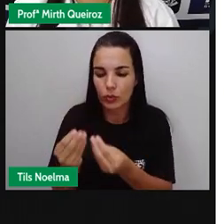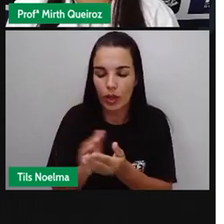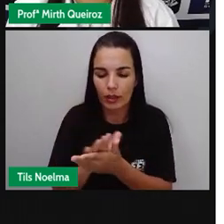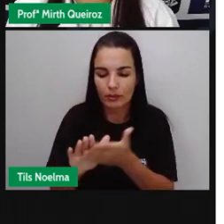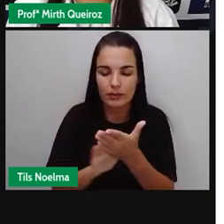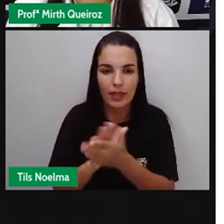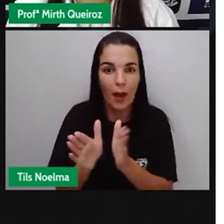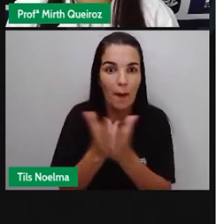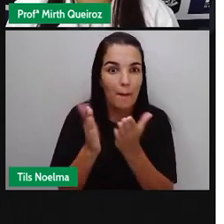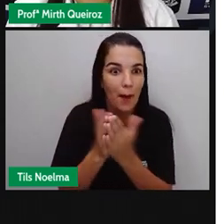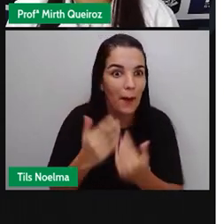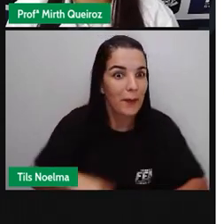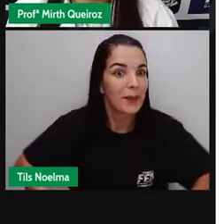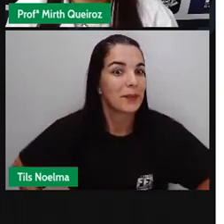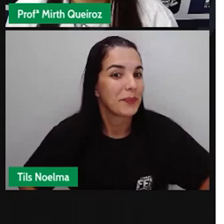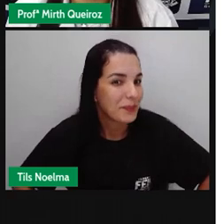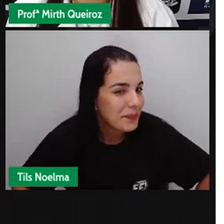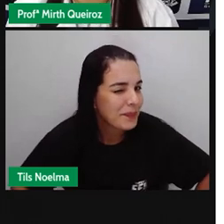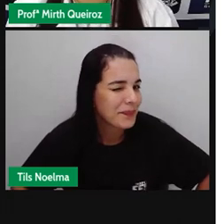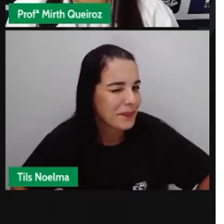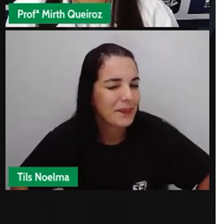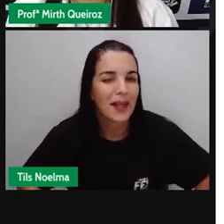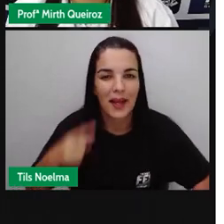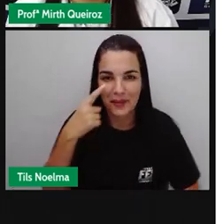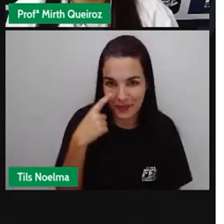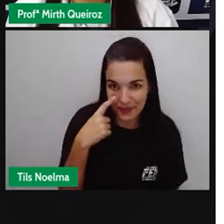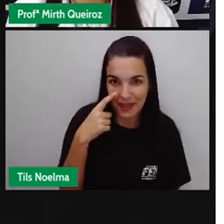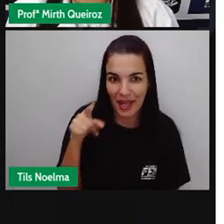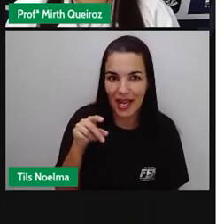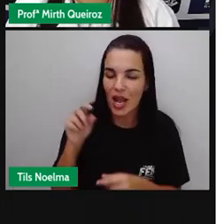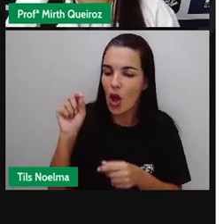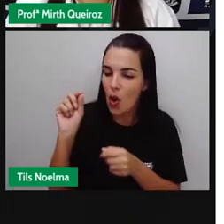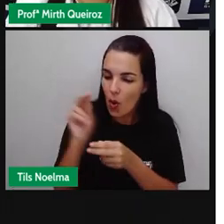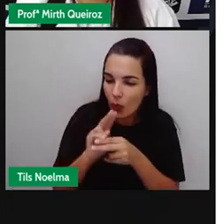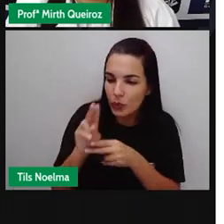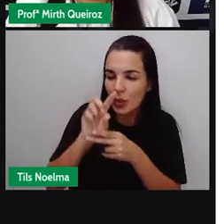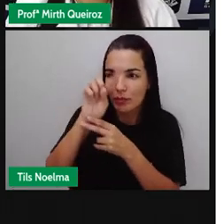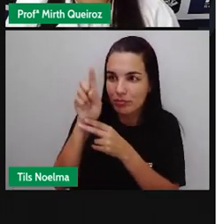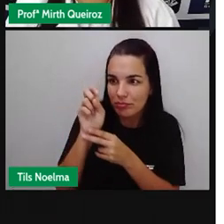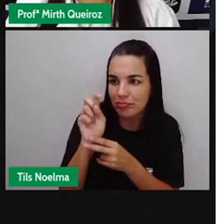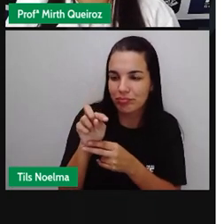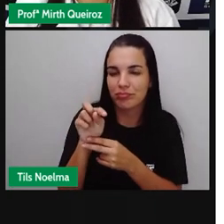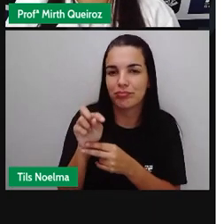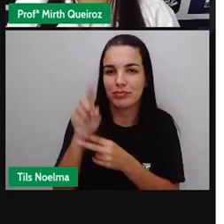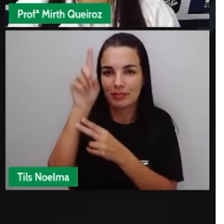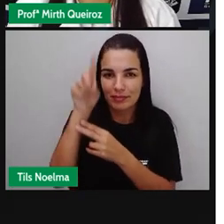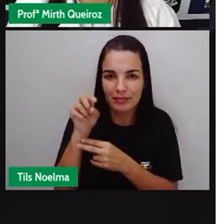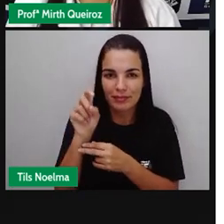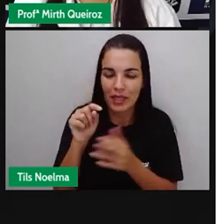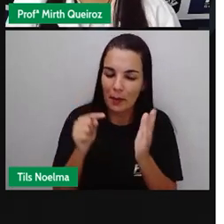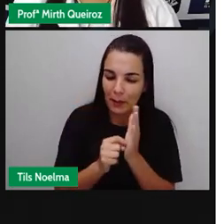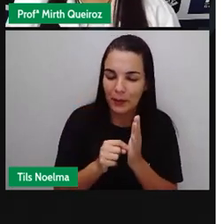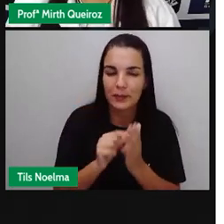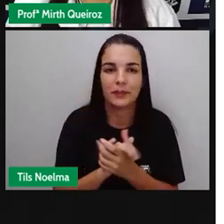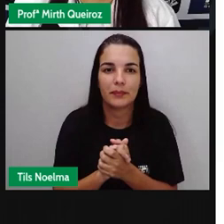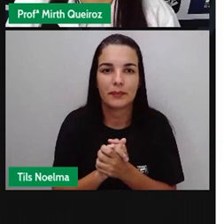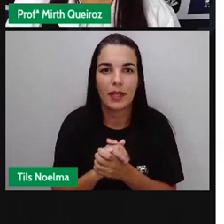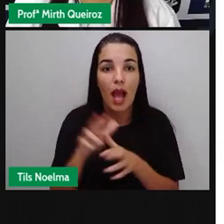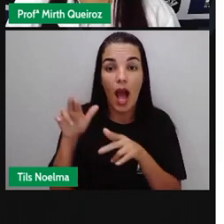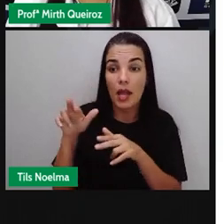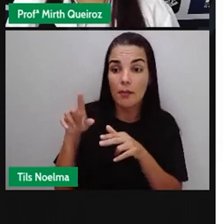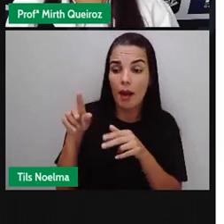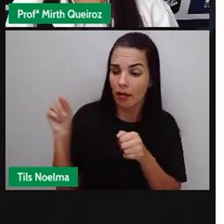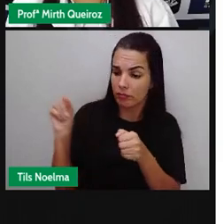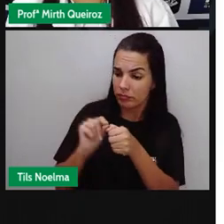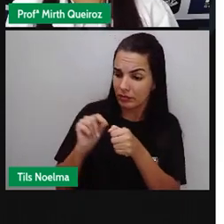Olha aí as pontuações que ele utilizou. Interrogação, exclamação e o ponto. A irmã